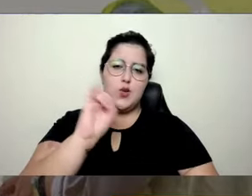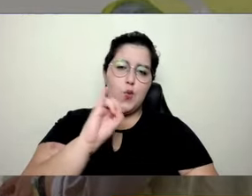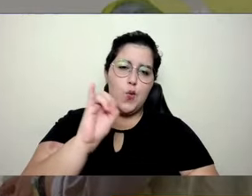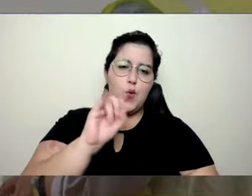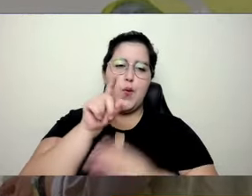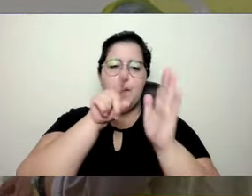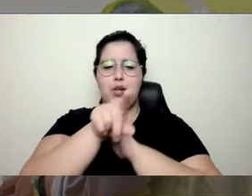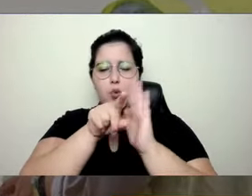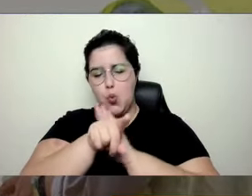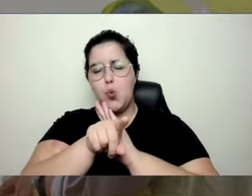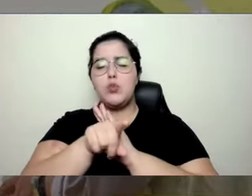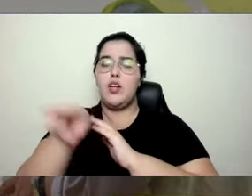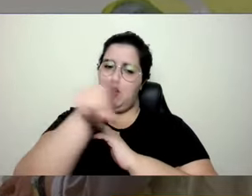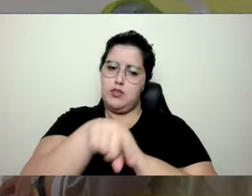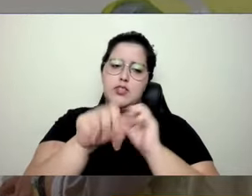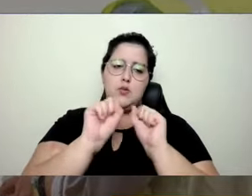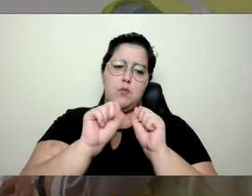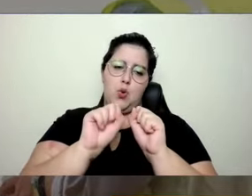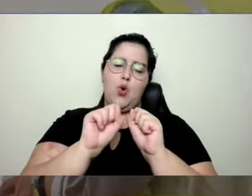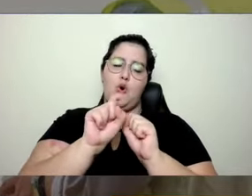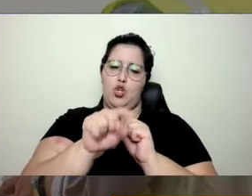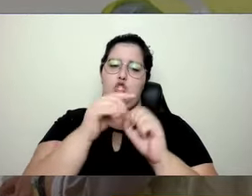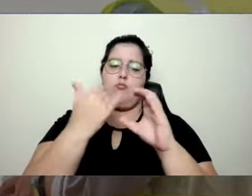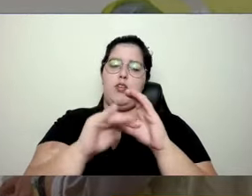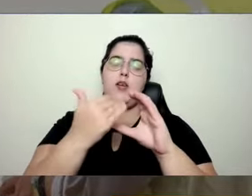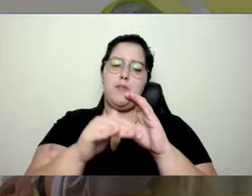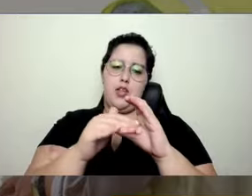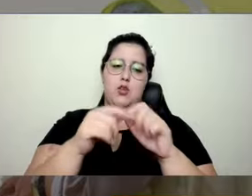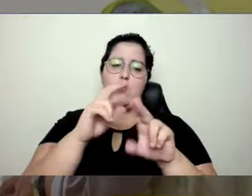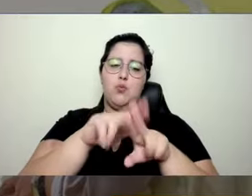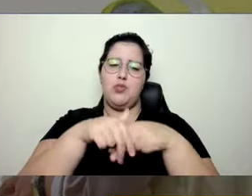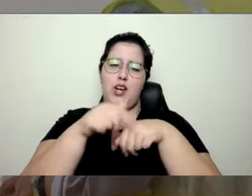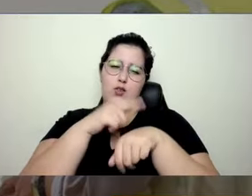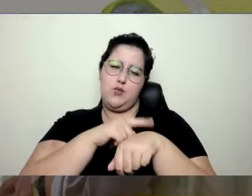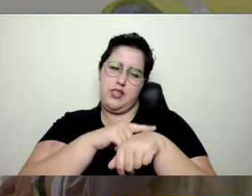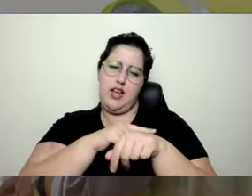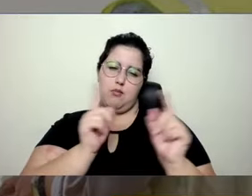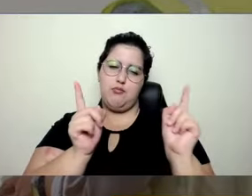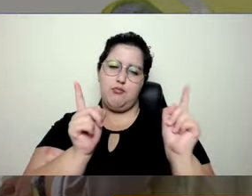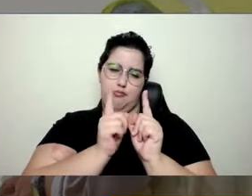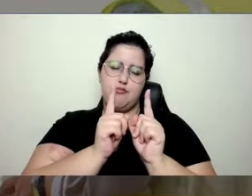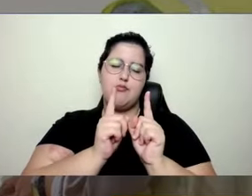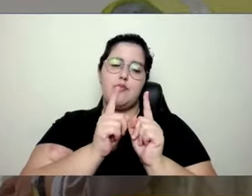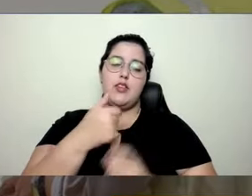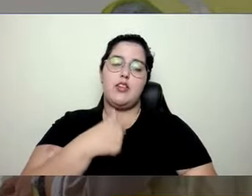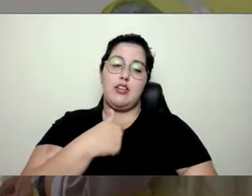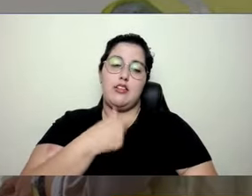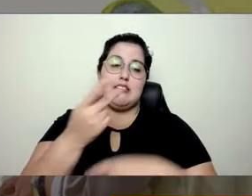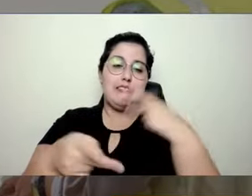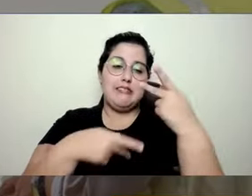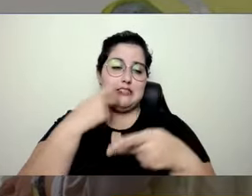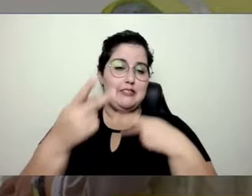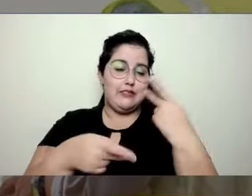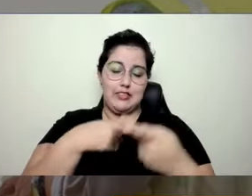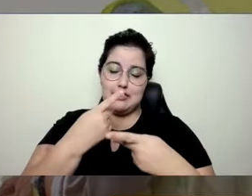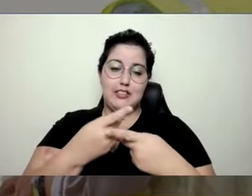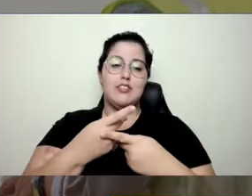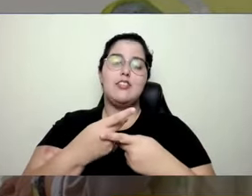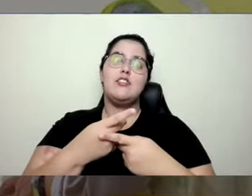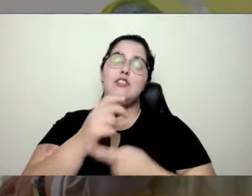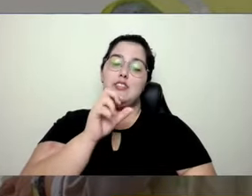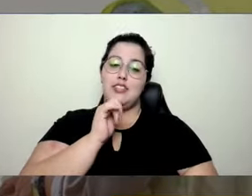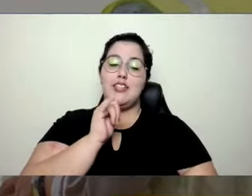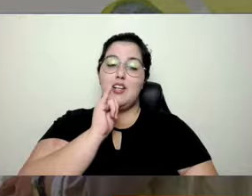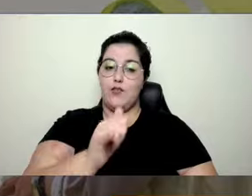uma pergunta que vocês queriam resposta, e pelo tempo até, portanto, o eu estou falando, a gente escapar,